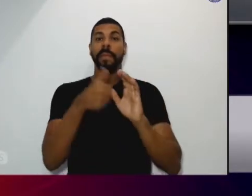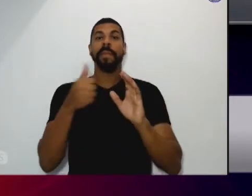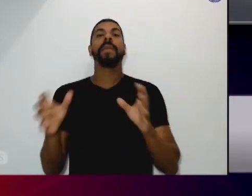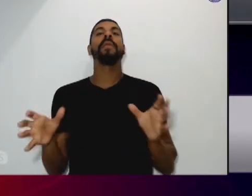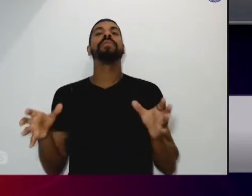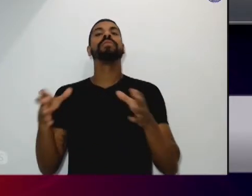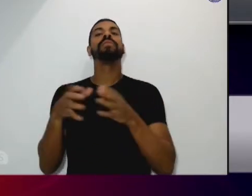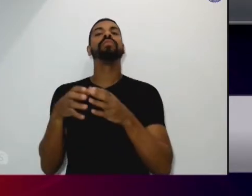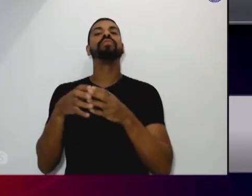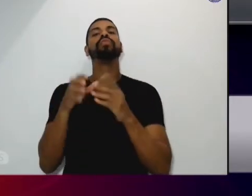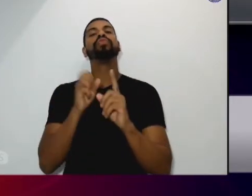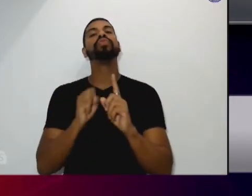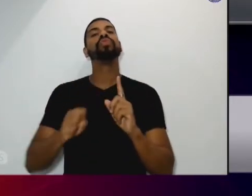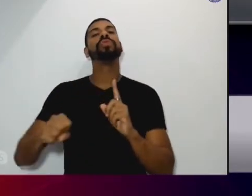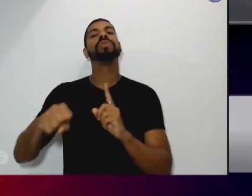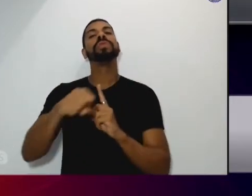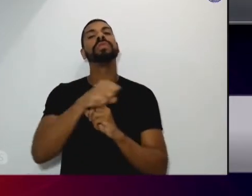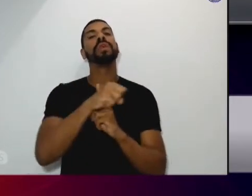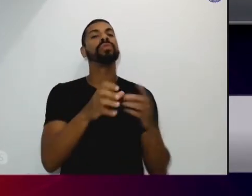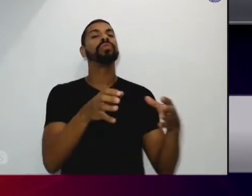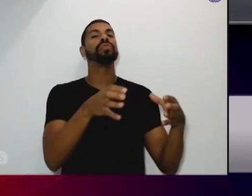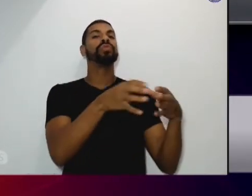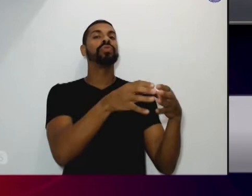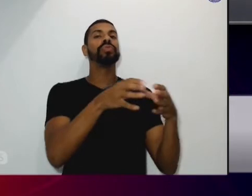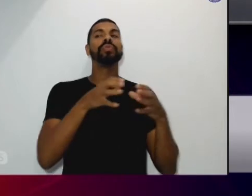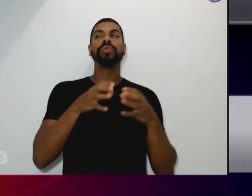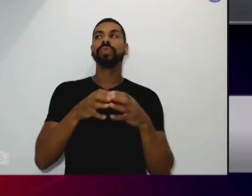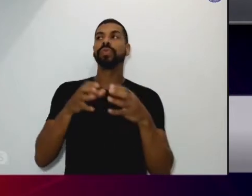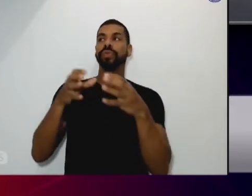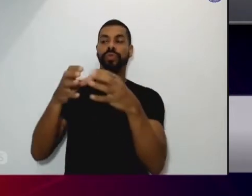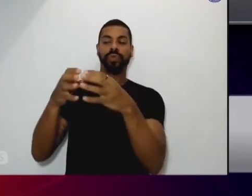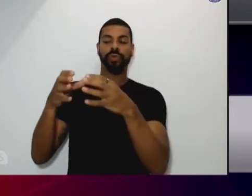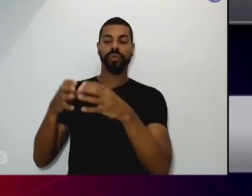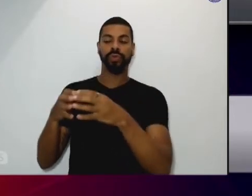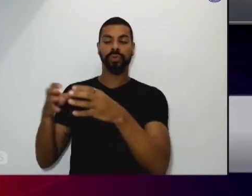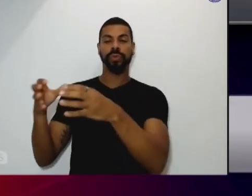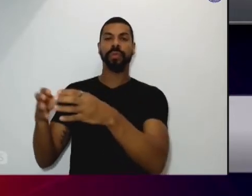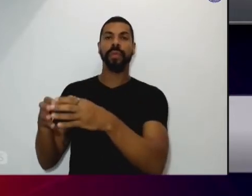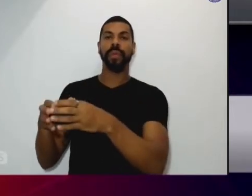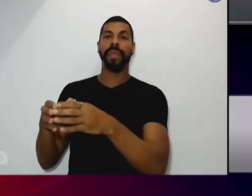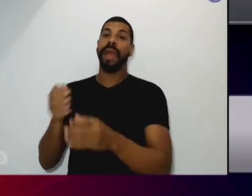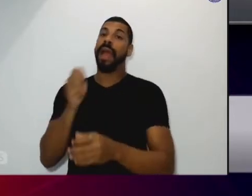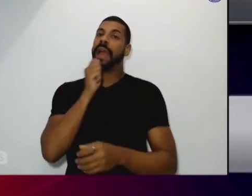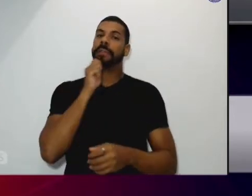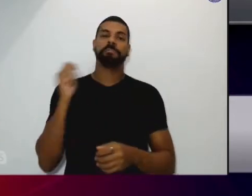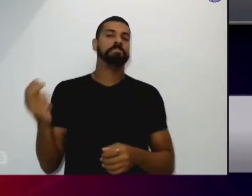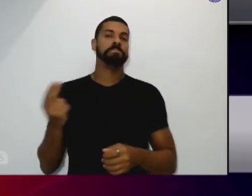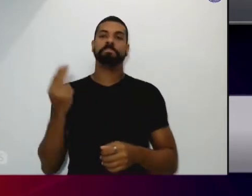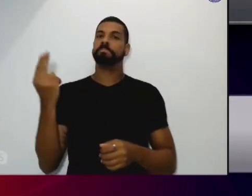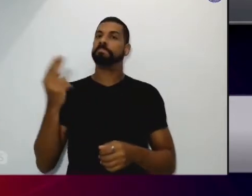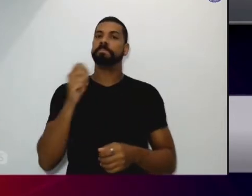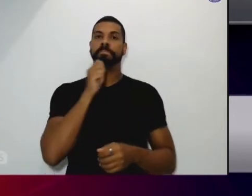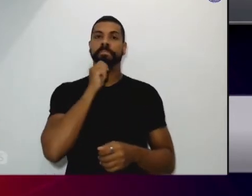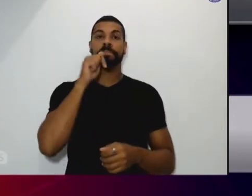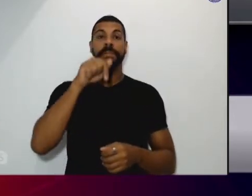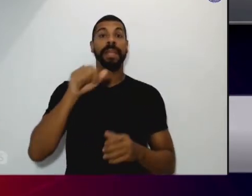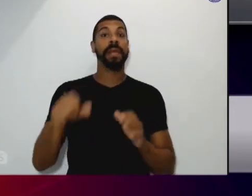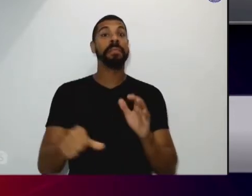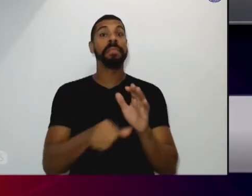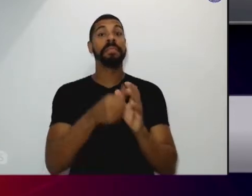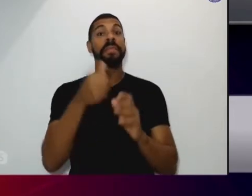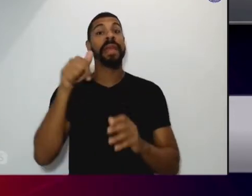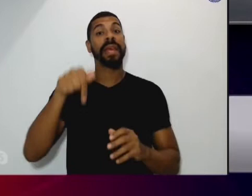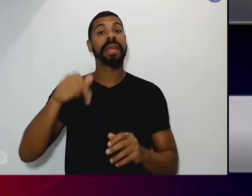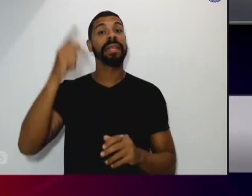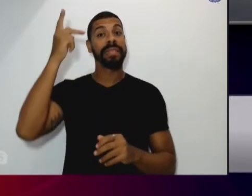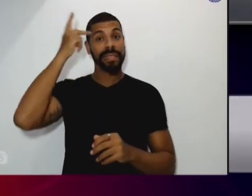das comunidades terapêuticas entre comunidades terapêuticas não tem ainda vai ser a primeira de São Paulo nós estamos